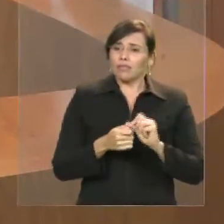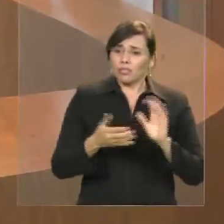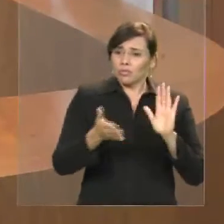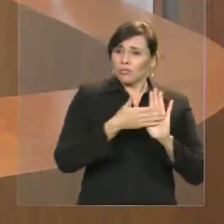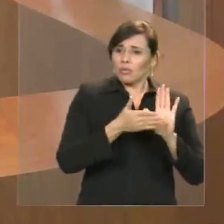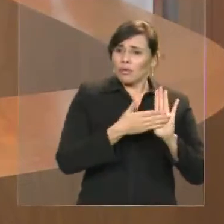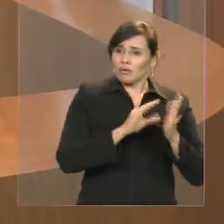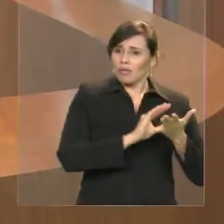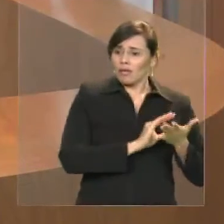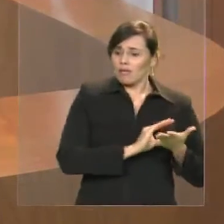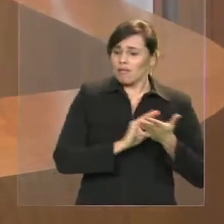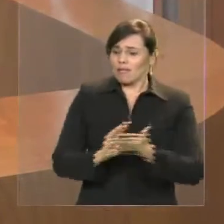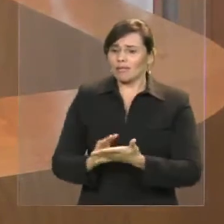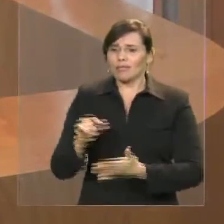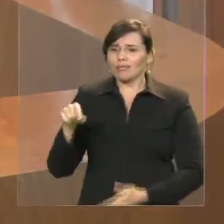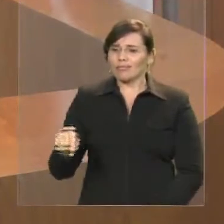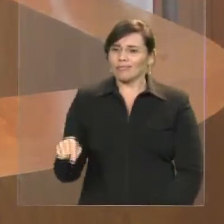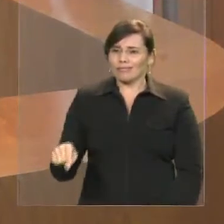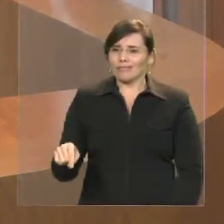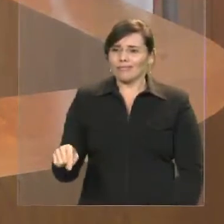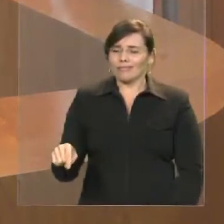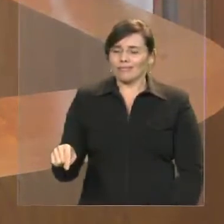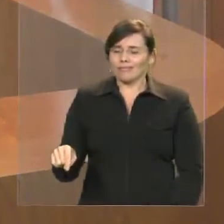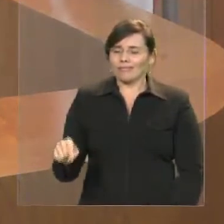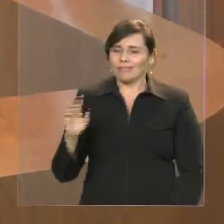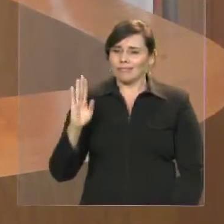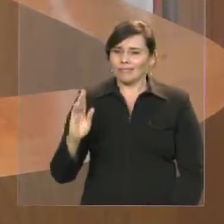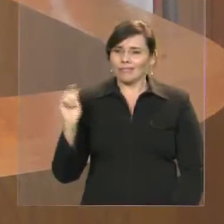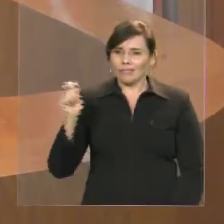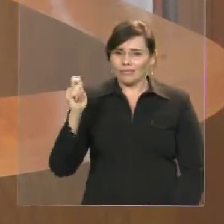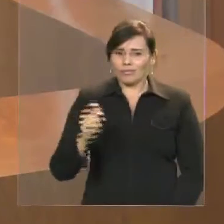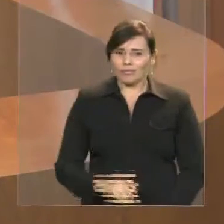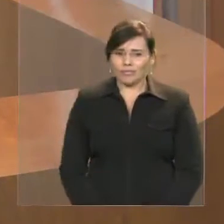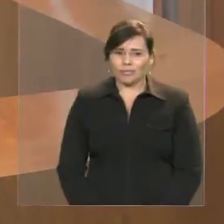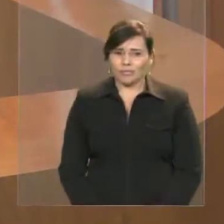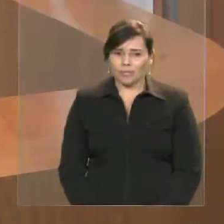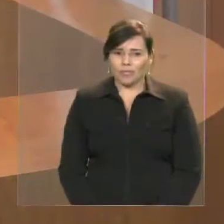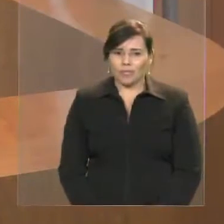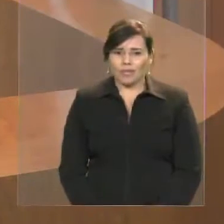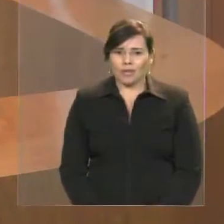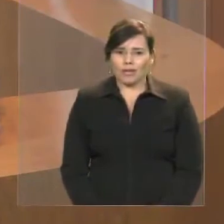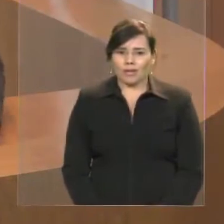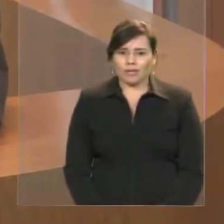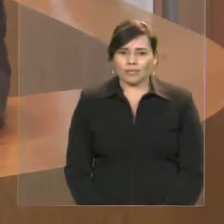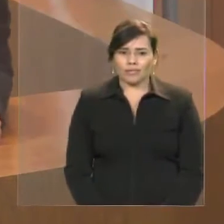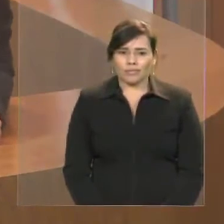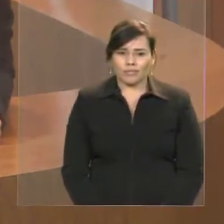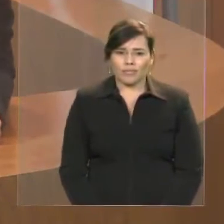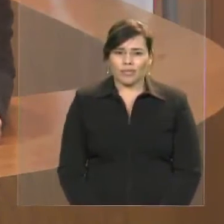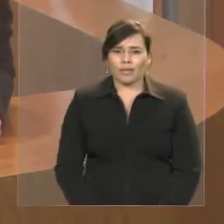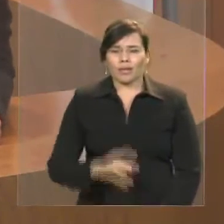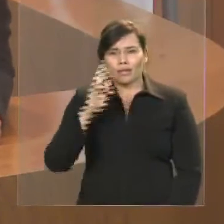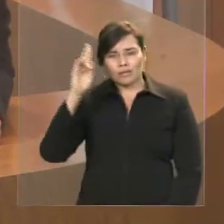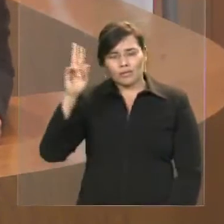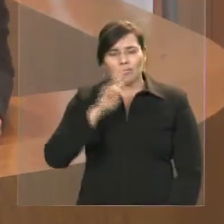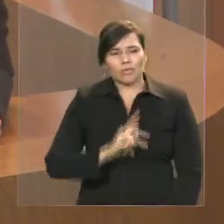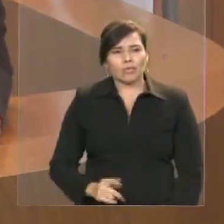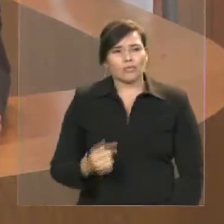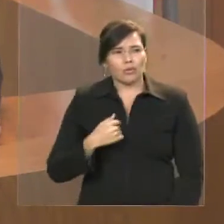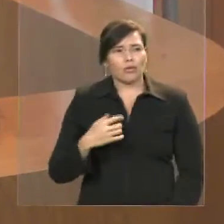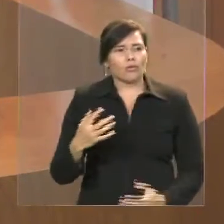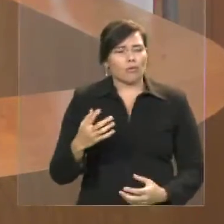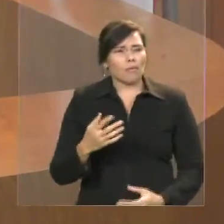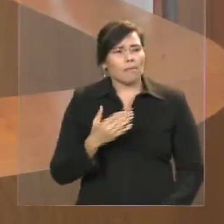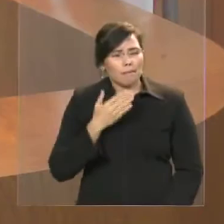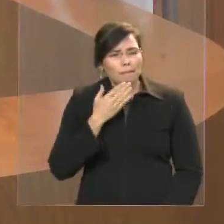colocou a prometeu. Porque lá não tem construção nenhuma até o momento do hospital. Senhor presidente, queria que o senhor garantisse minha fala, por